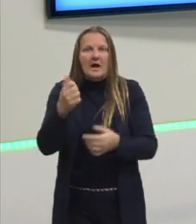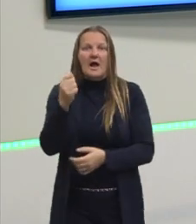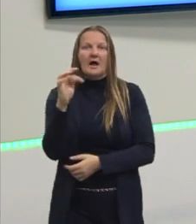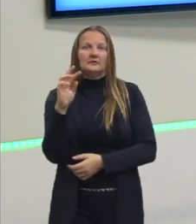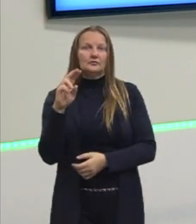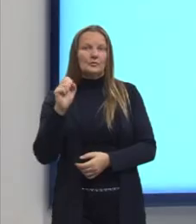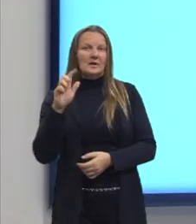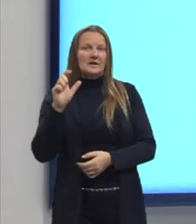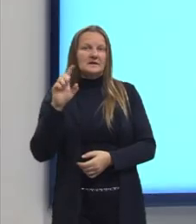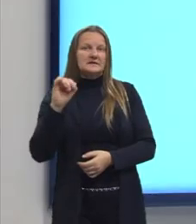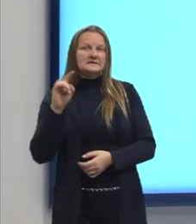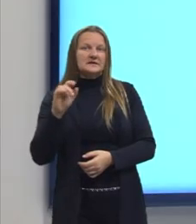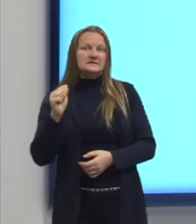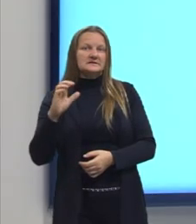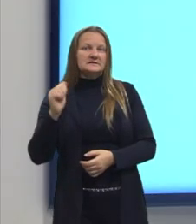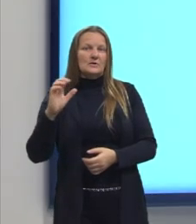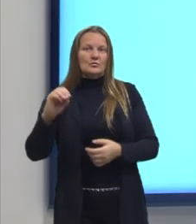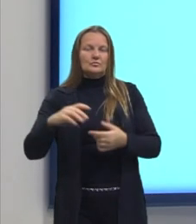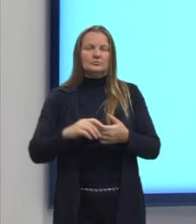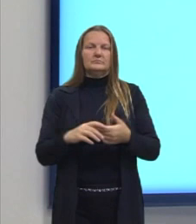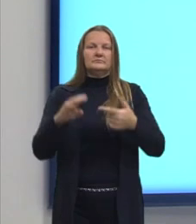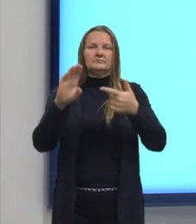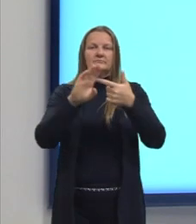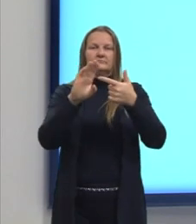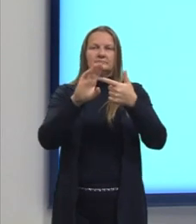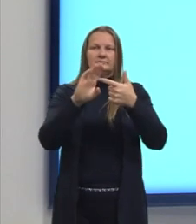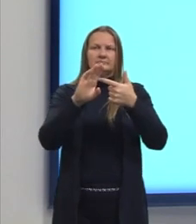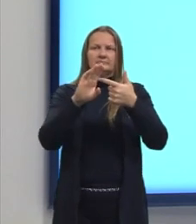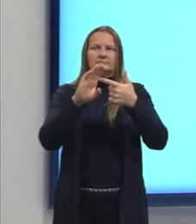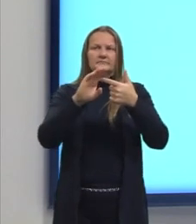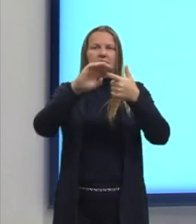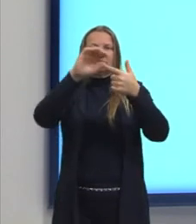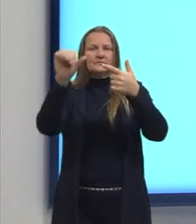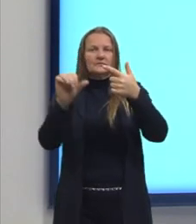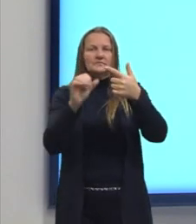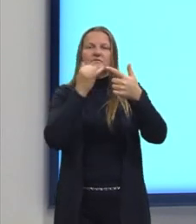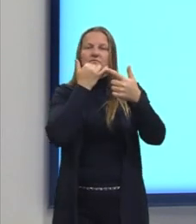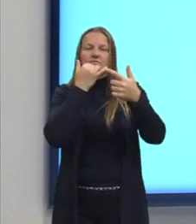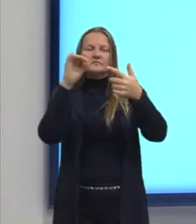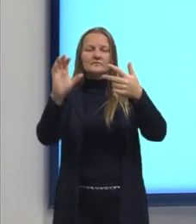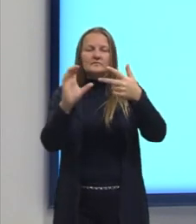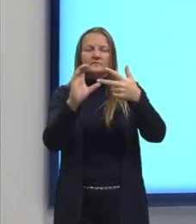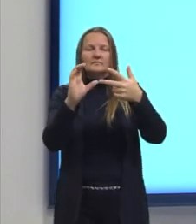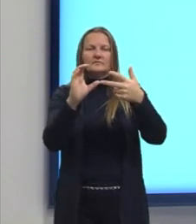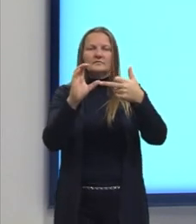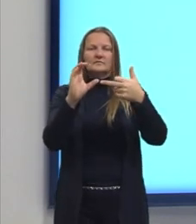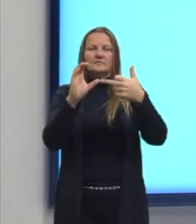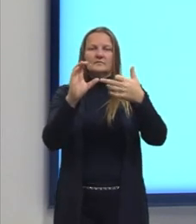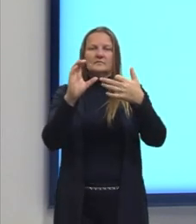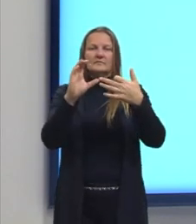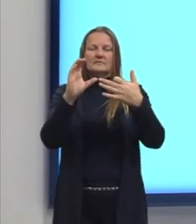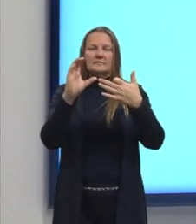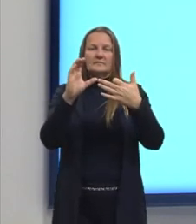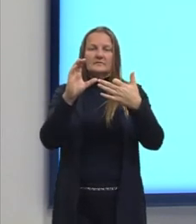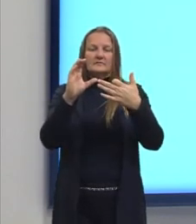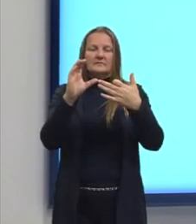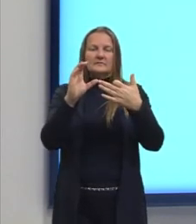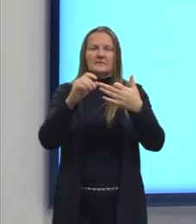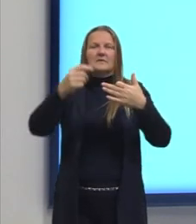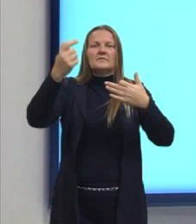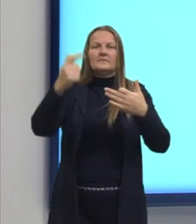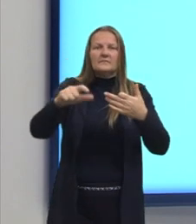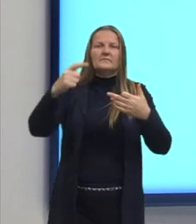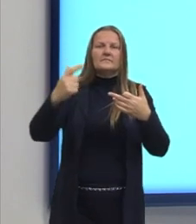Vamos olhar a próxima alternativa. Letra C. A repetição do emprego